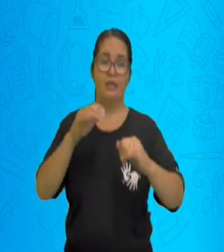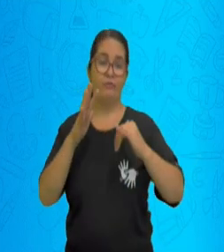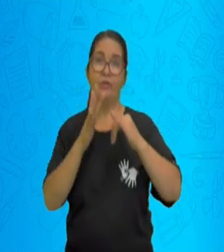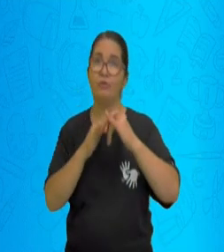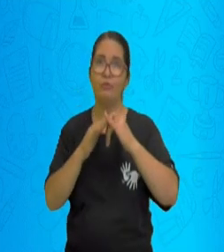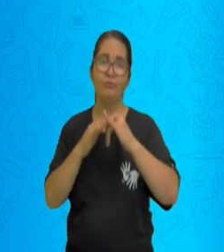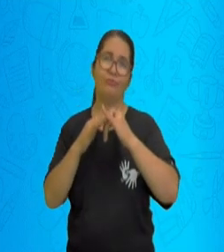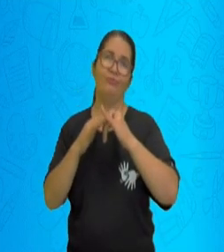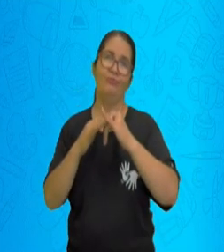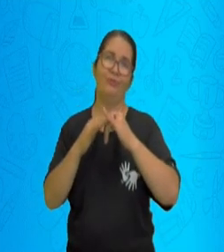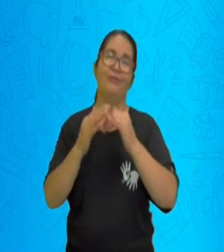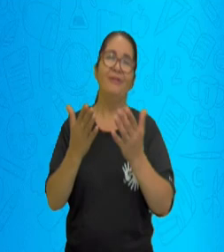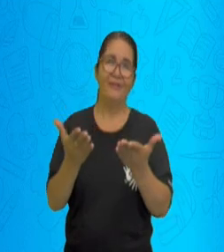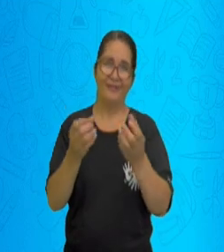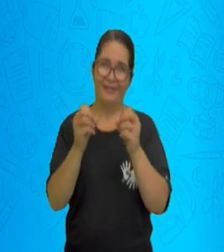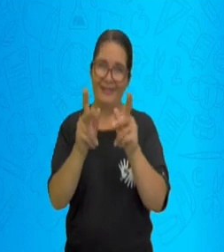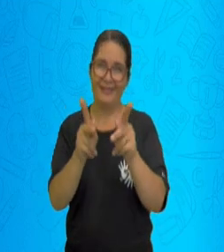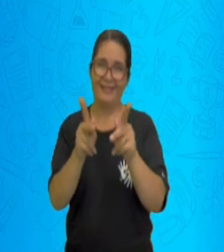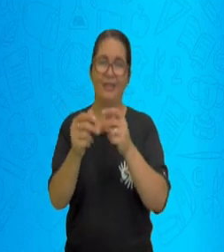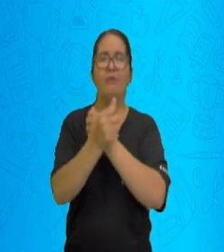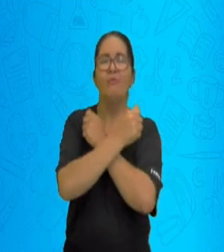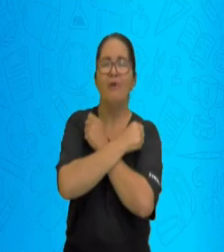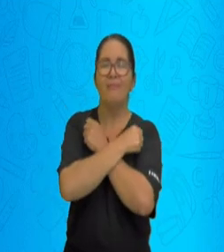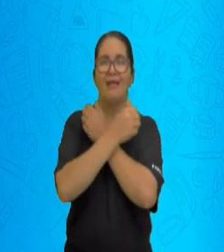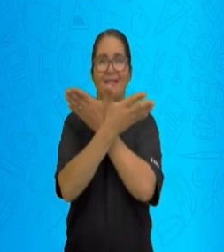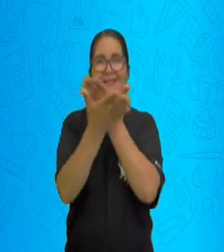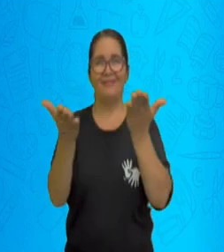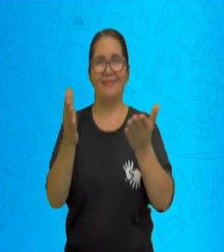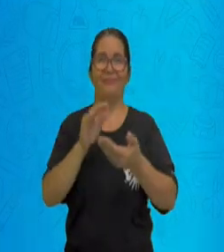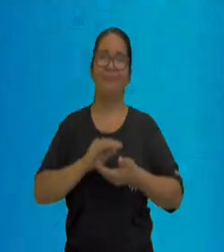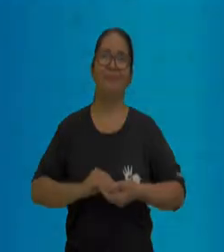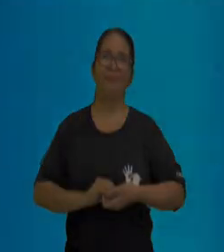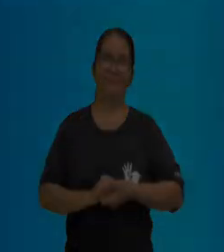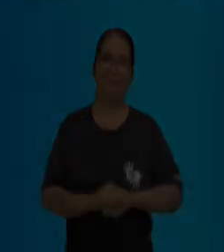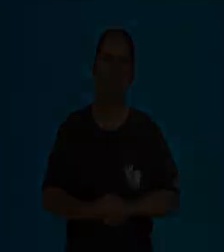no YouTube SMEDGV. Um abraço e até a próxima aula.